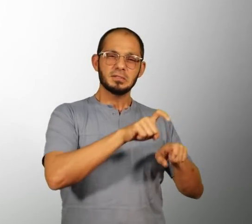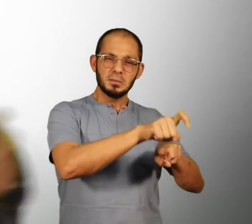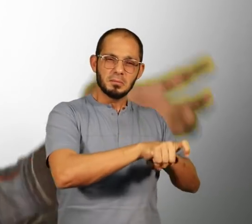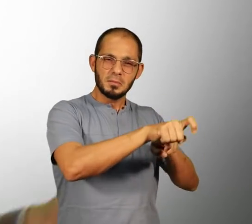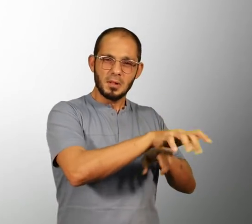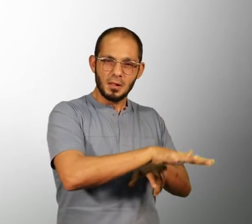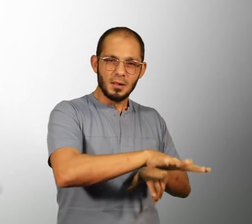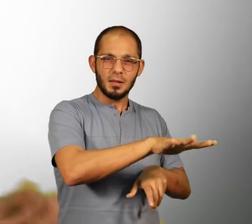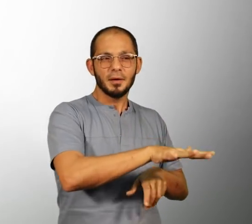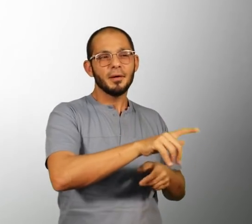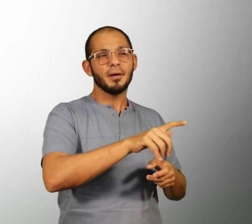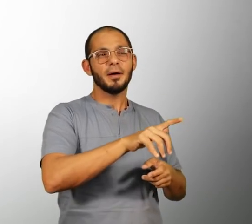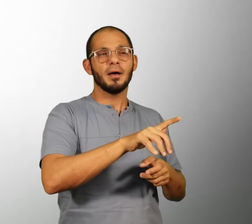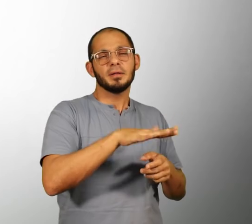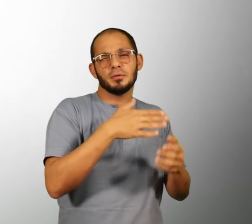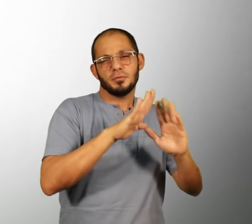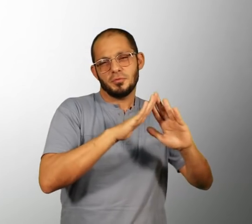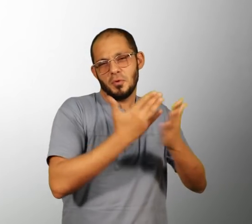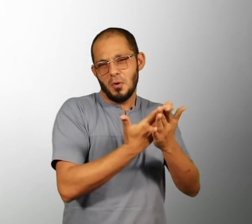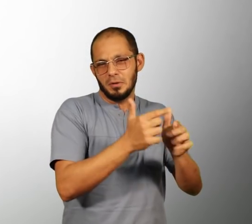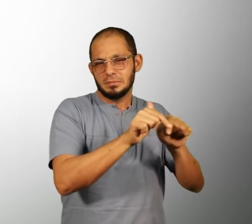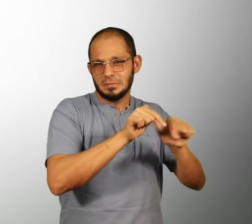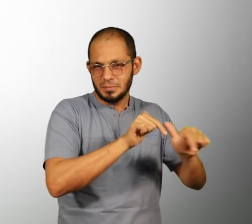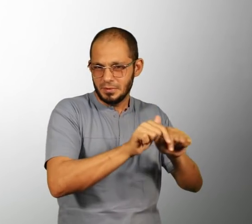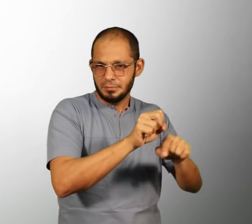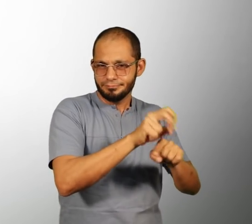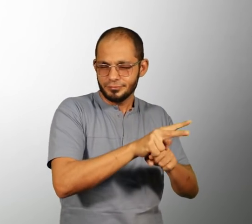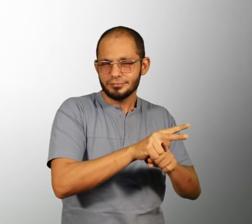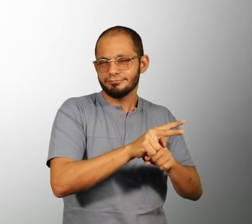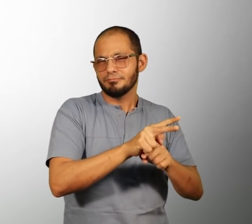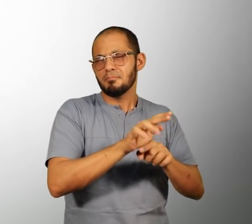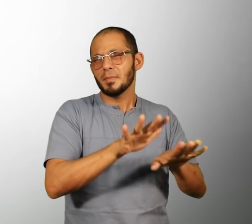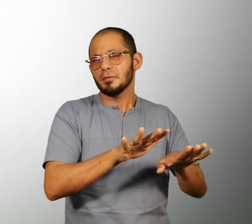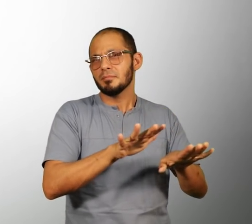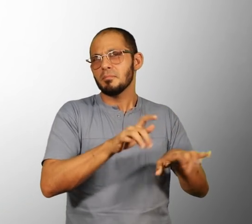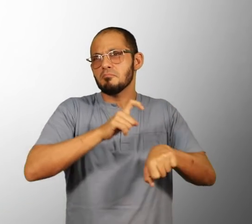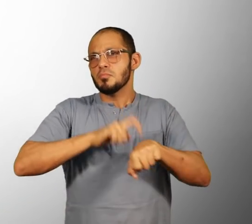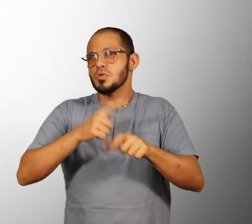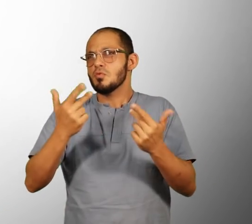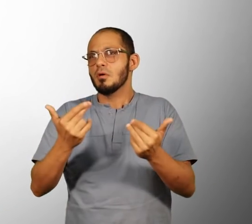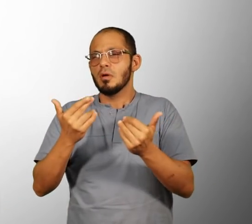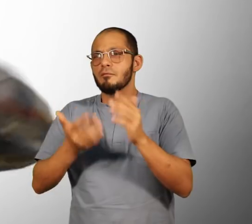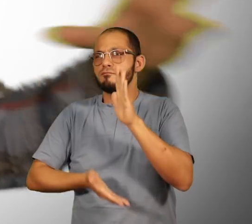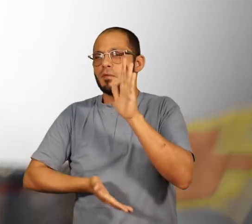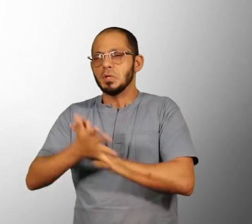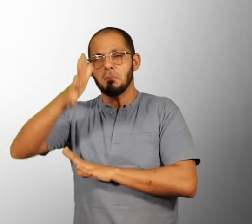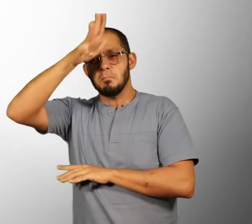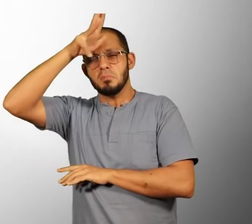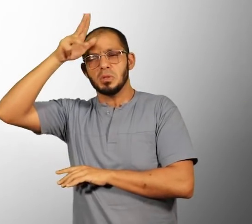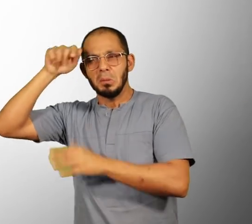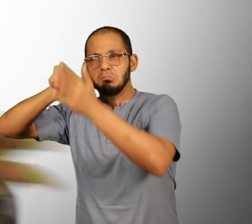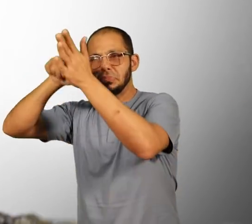plantar uma hortinha e ser professor por lá mesmo, ficar perto deles. Ao mesmo tempo, às vezes eu quero desbravar a